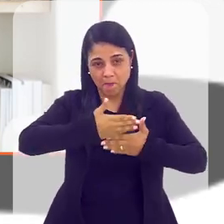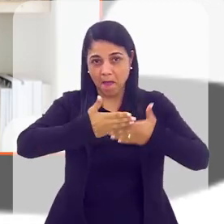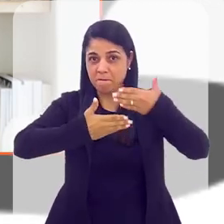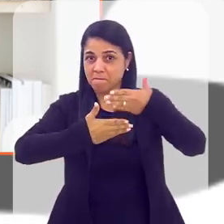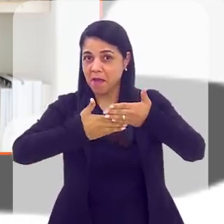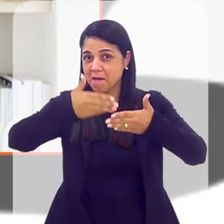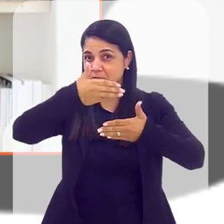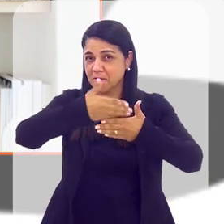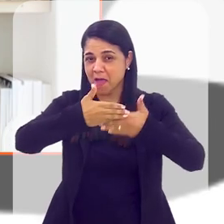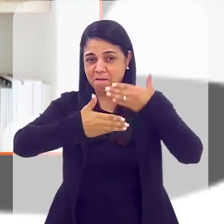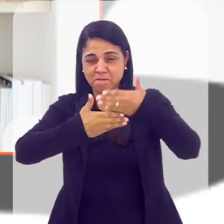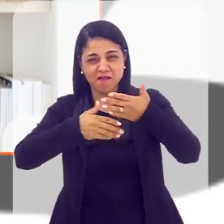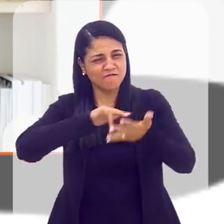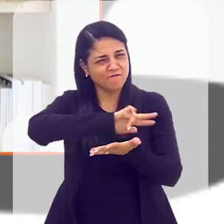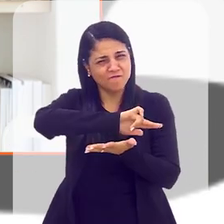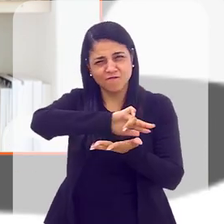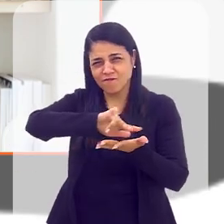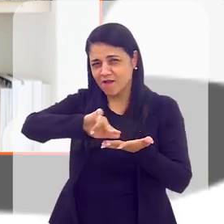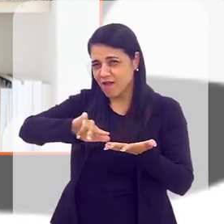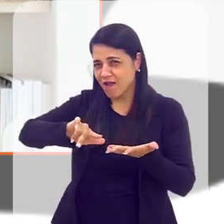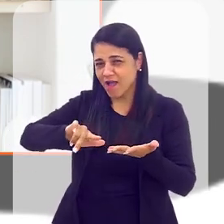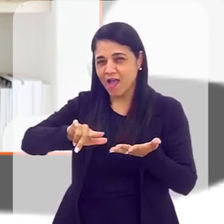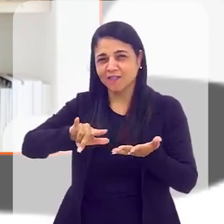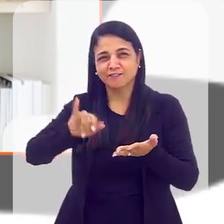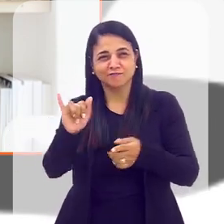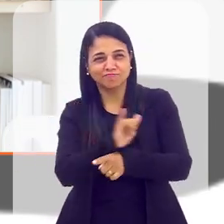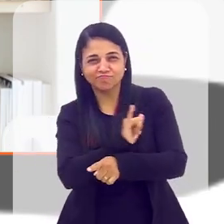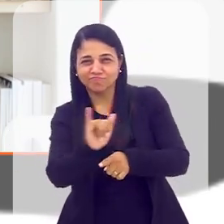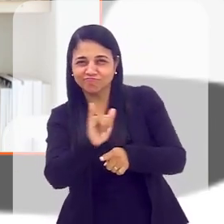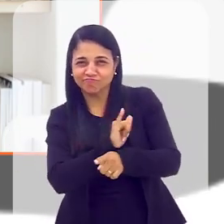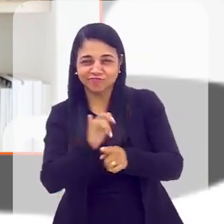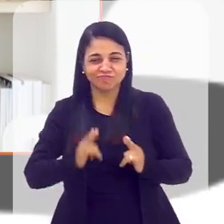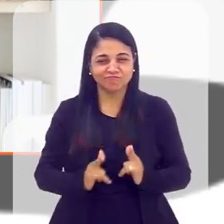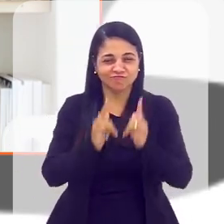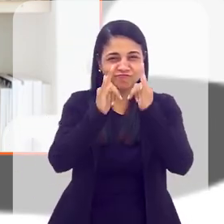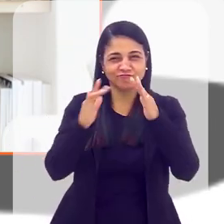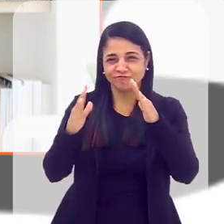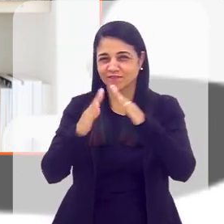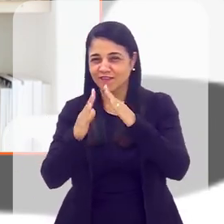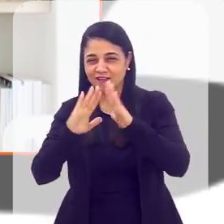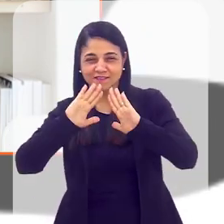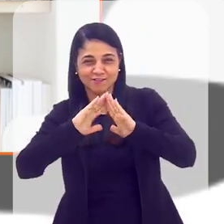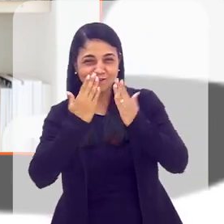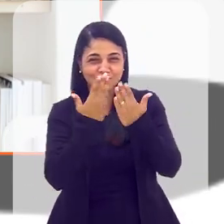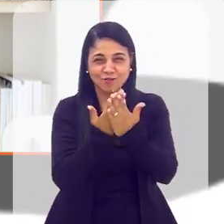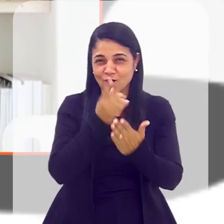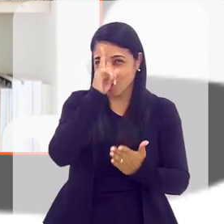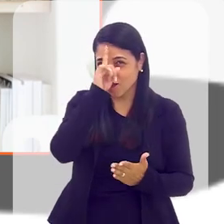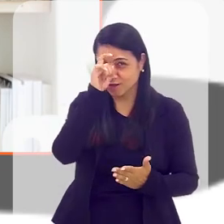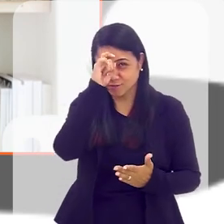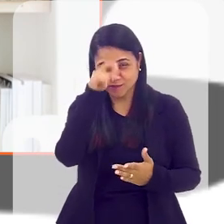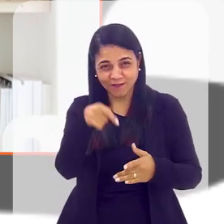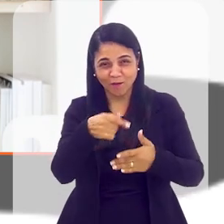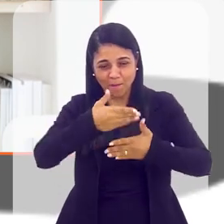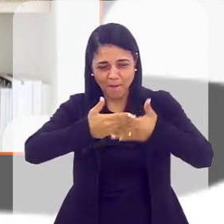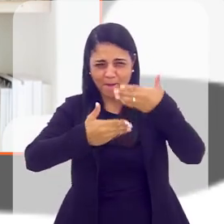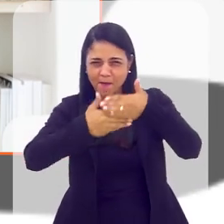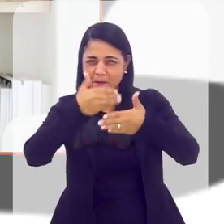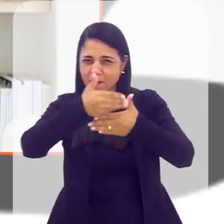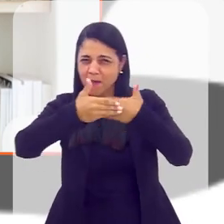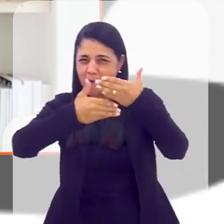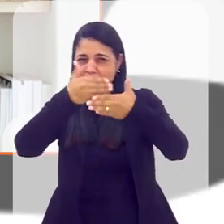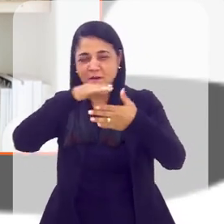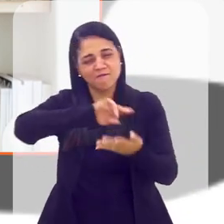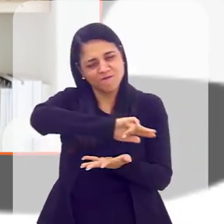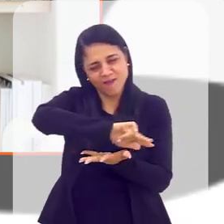e conectadas de várias maneiras para construir casas, edifícios, hospitais, escolas e tantas coisas mais